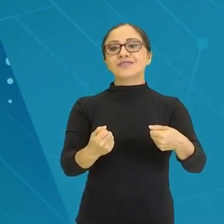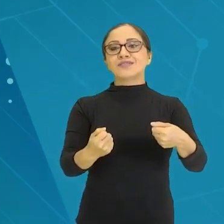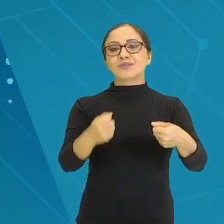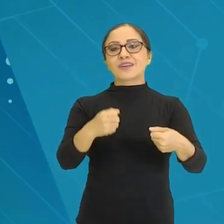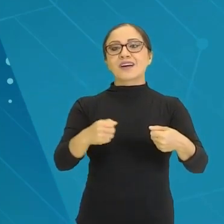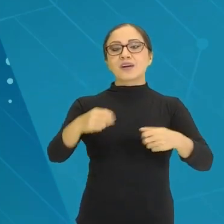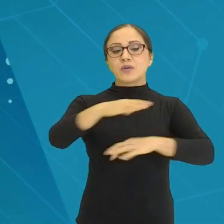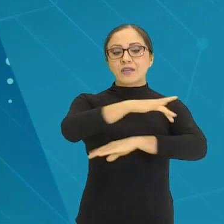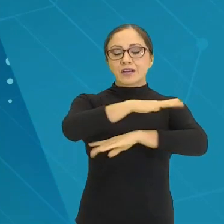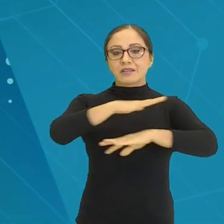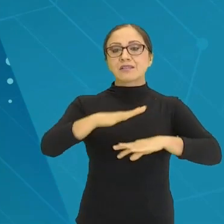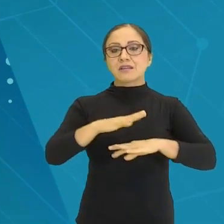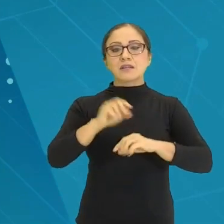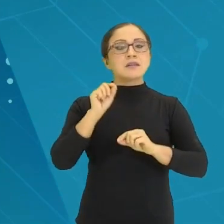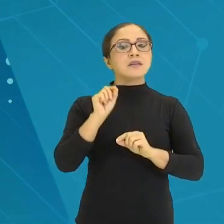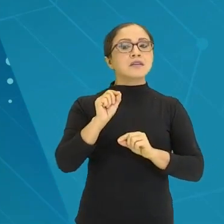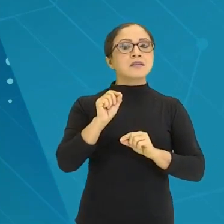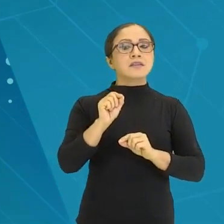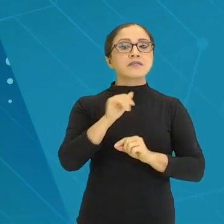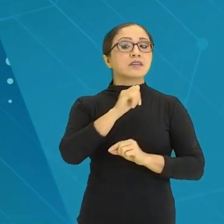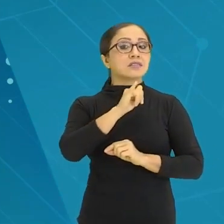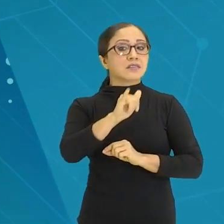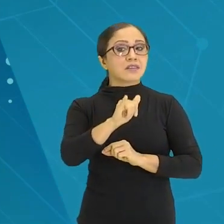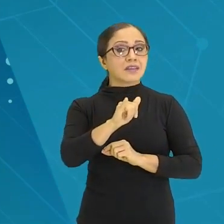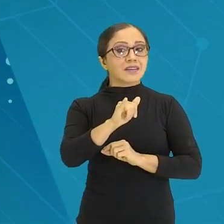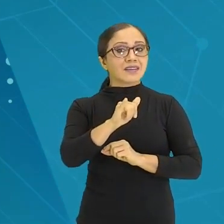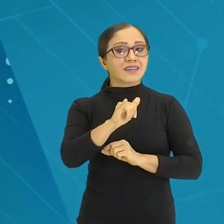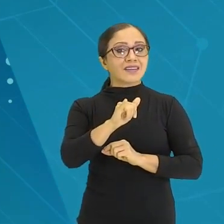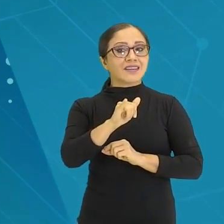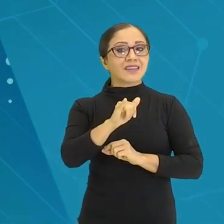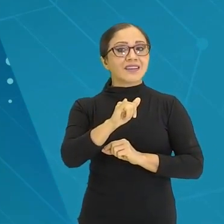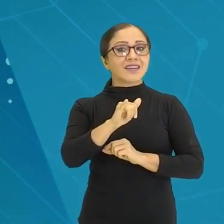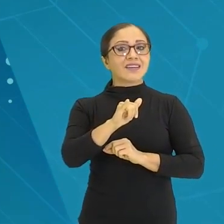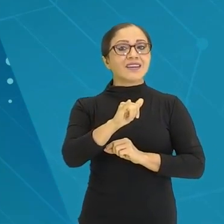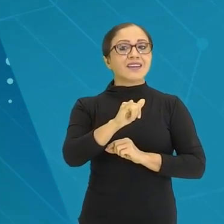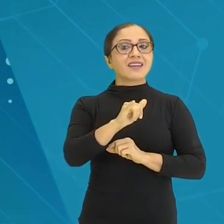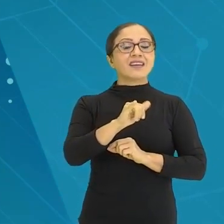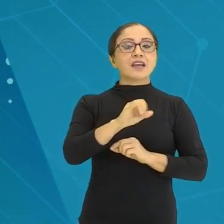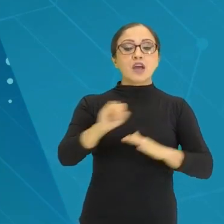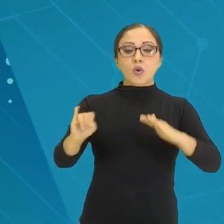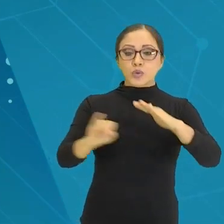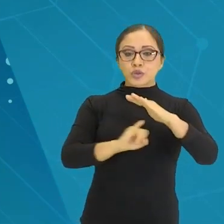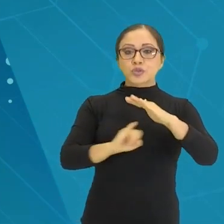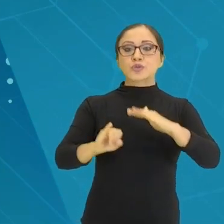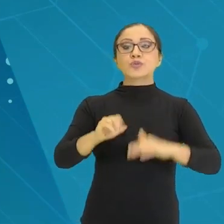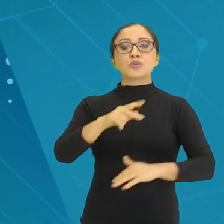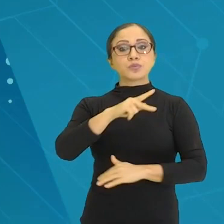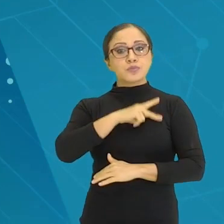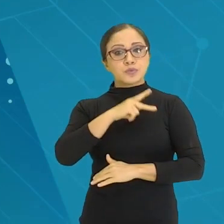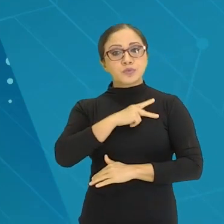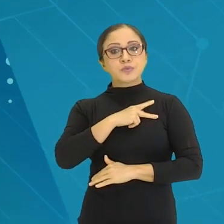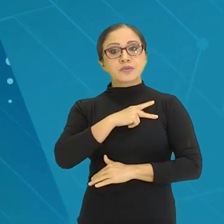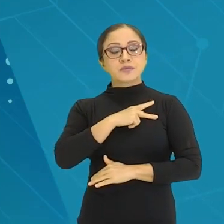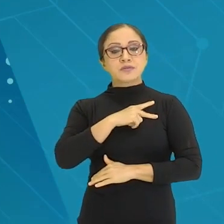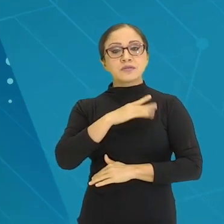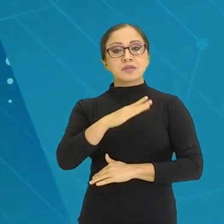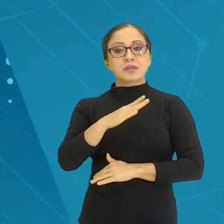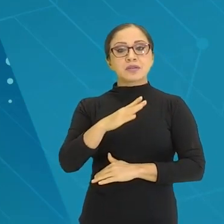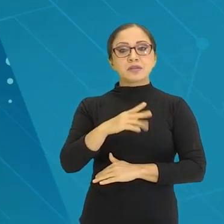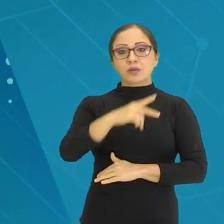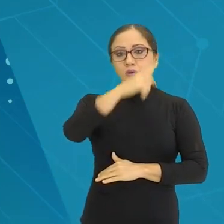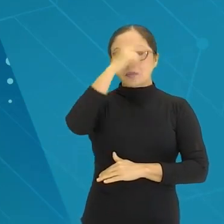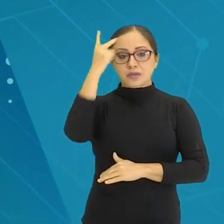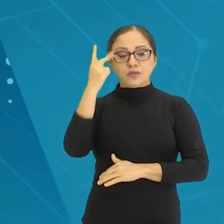Então, essa junção de várias habilidades, que ela desenvolveu quando estava na